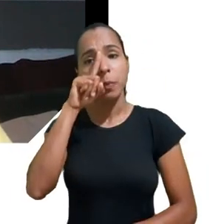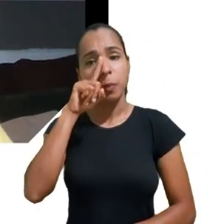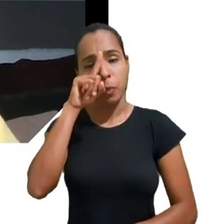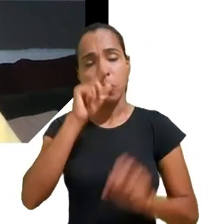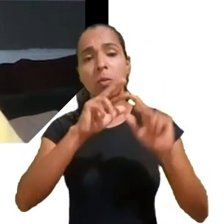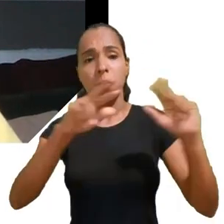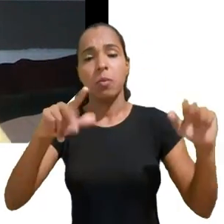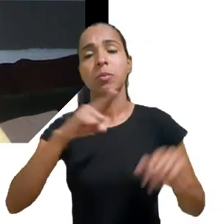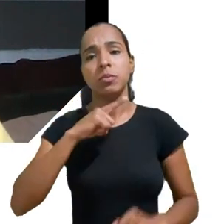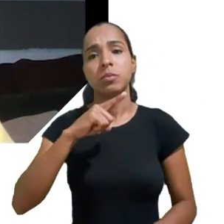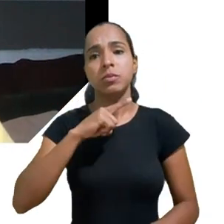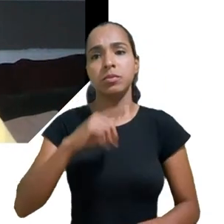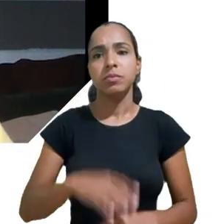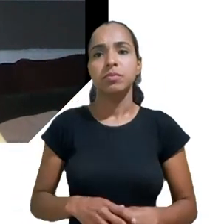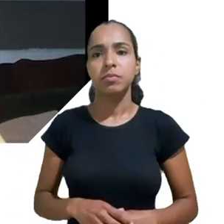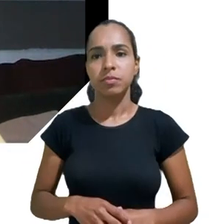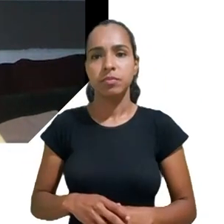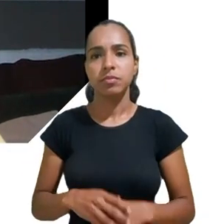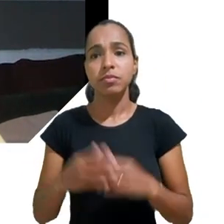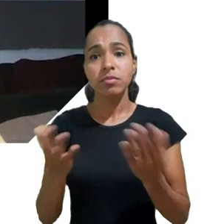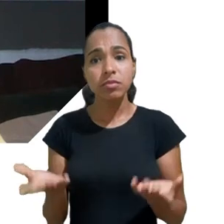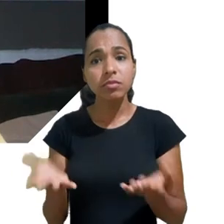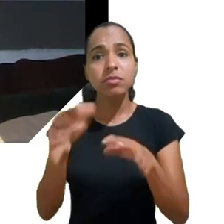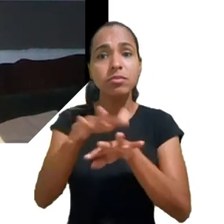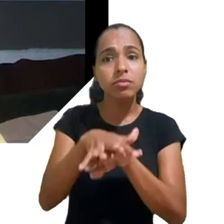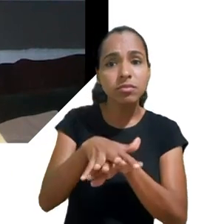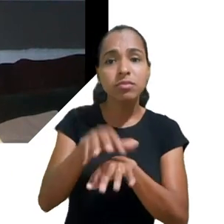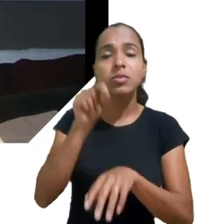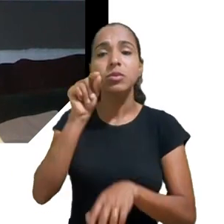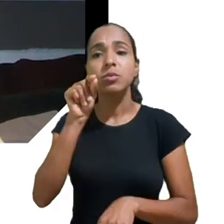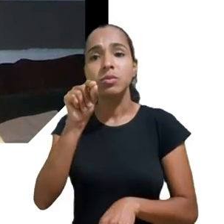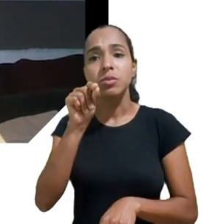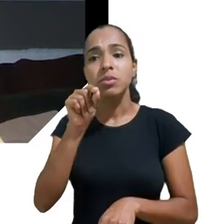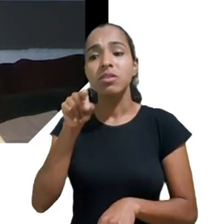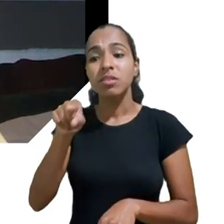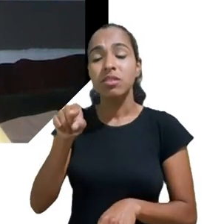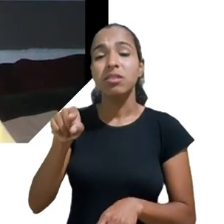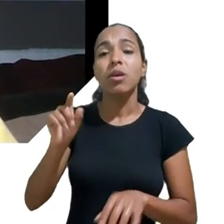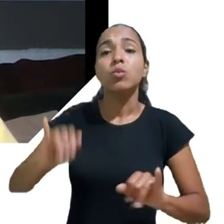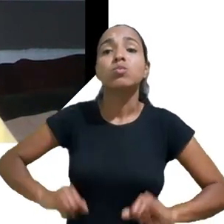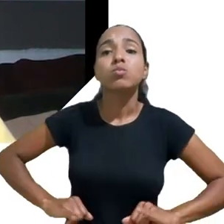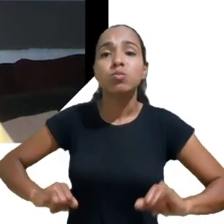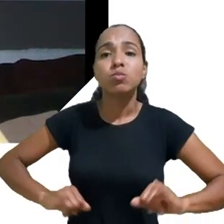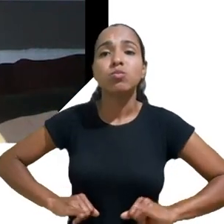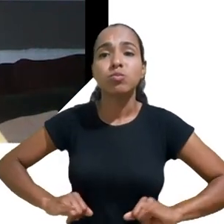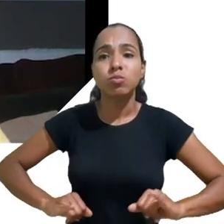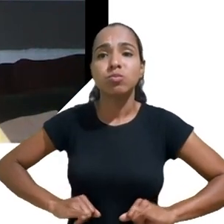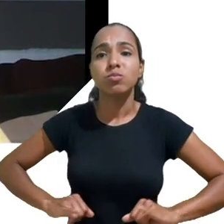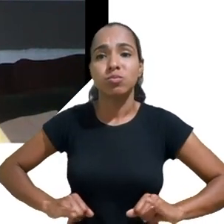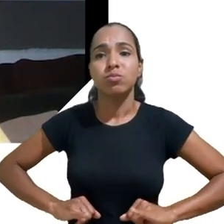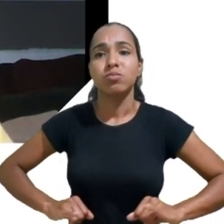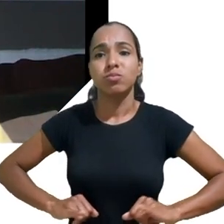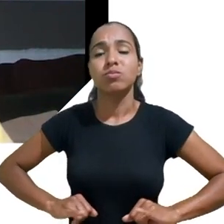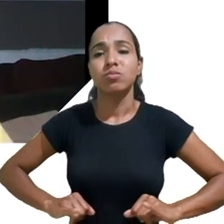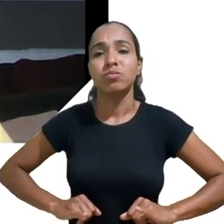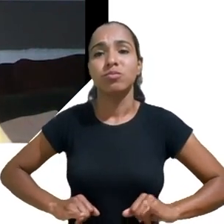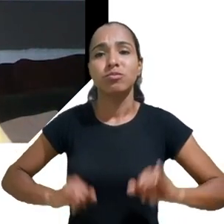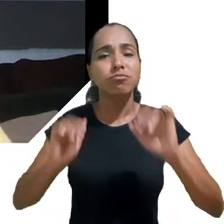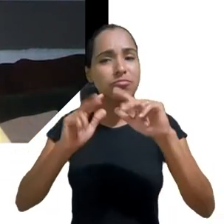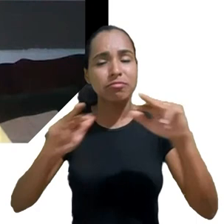exploração ou à interpelação que as crianças sofrem a partir da comunicação mercadológica. Nesse sentido,